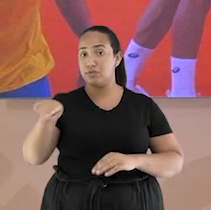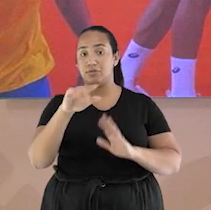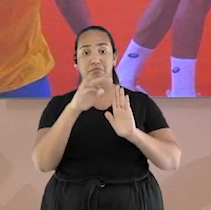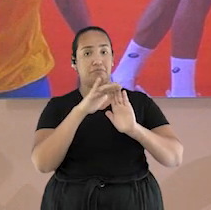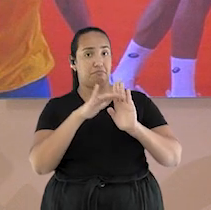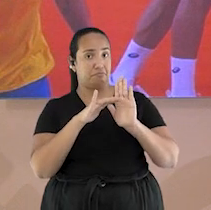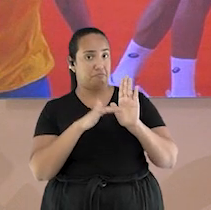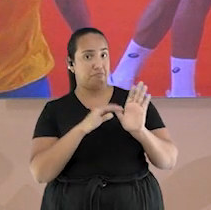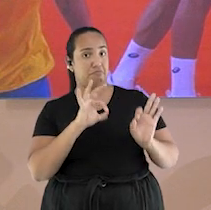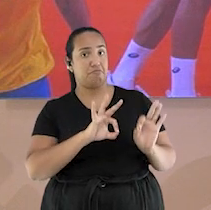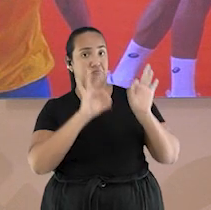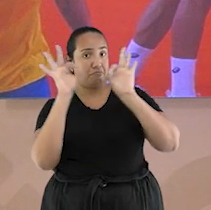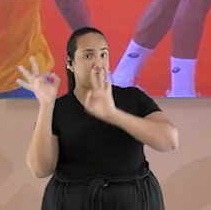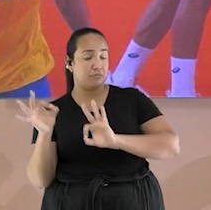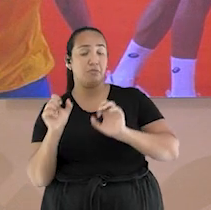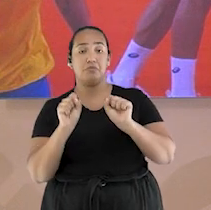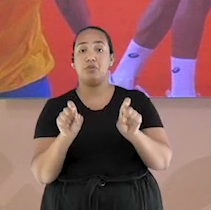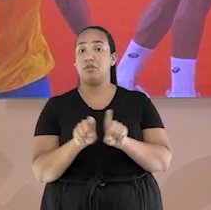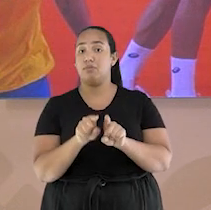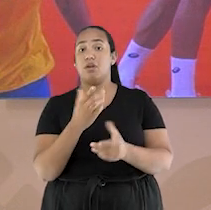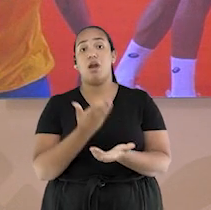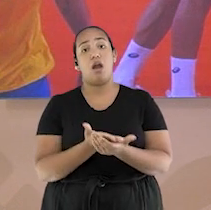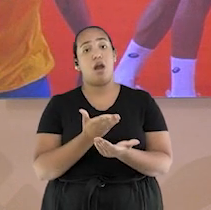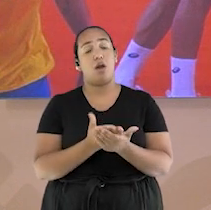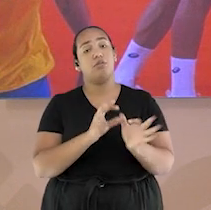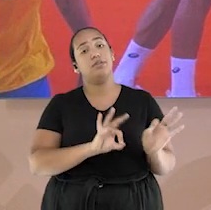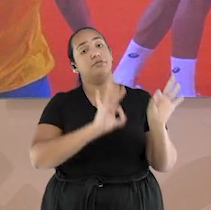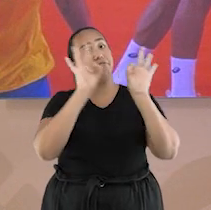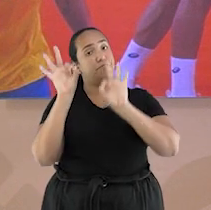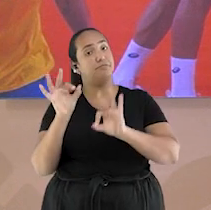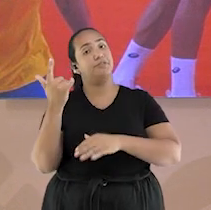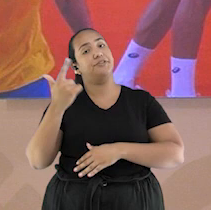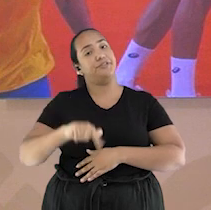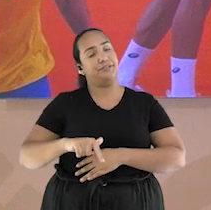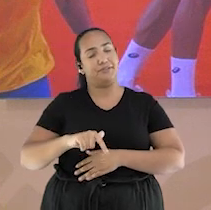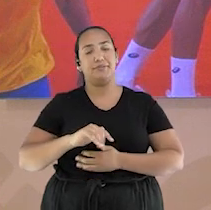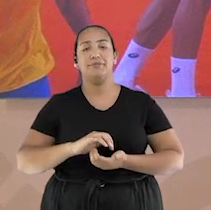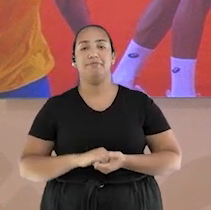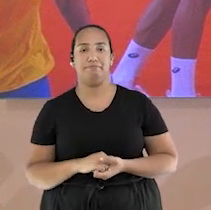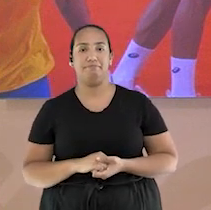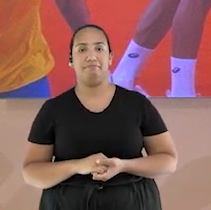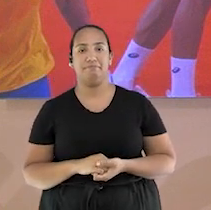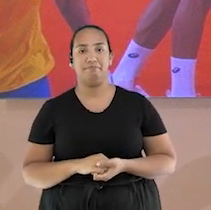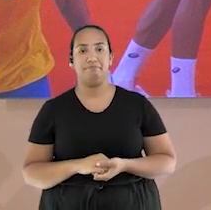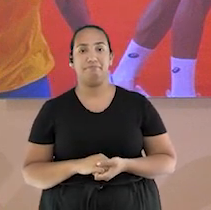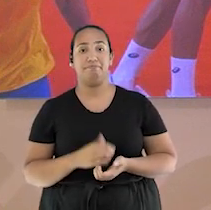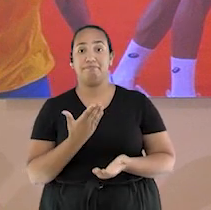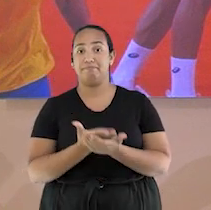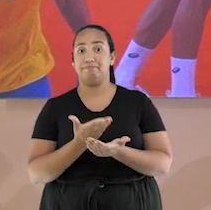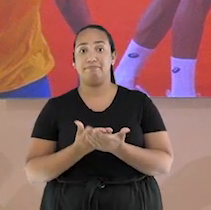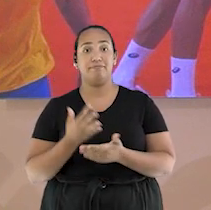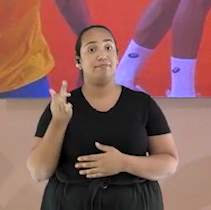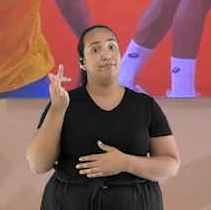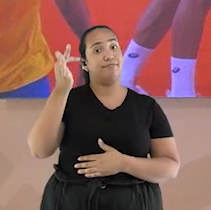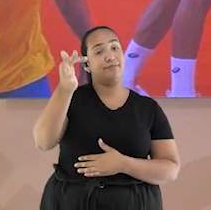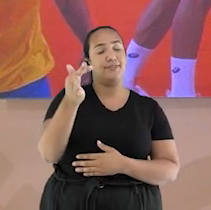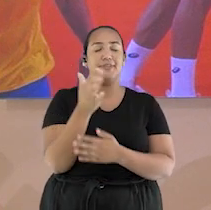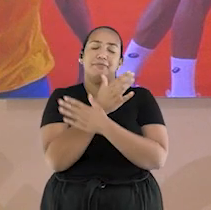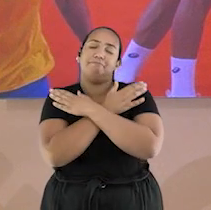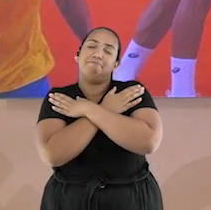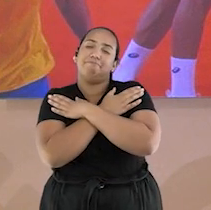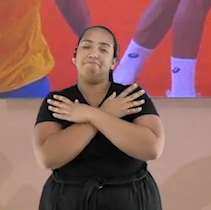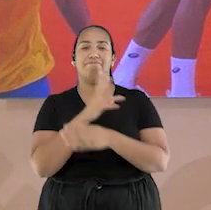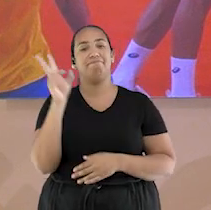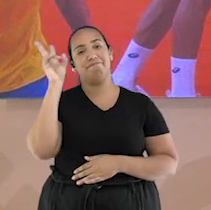além de poder ver e rever as aulas exibidas aqui no canal até a próxima um forte abraço